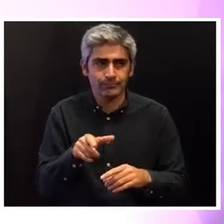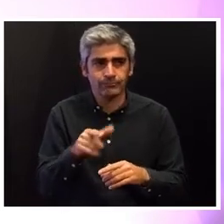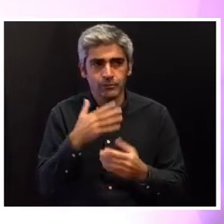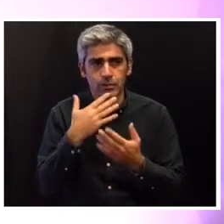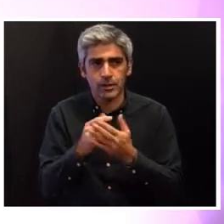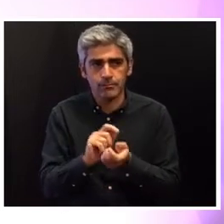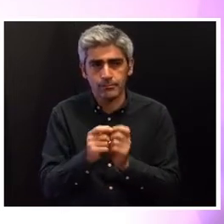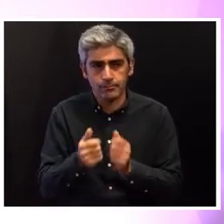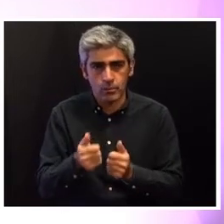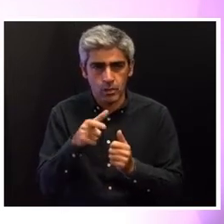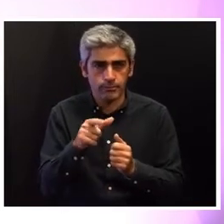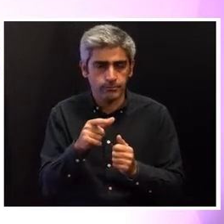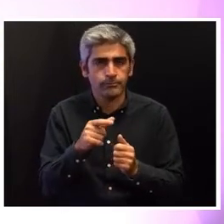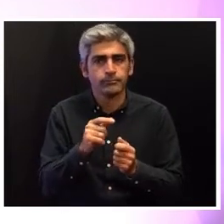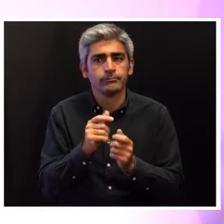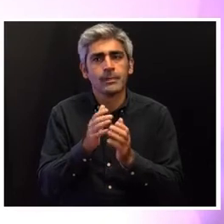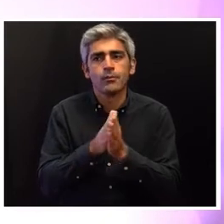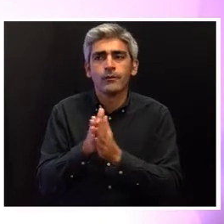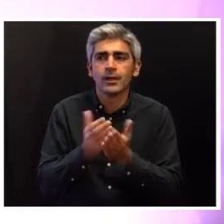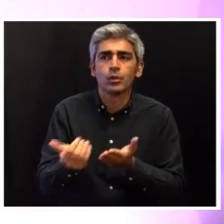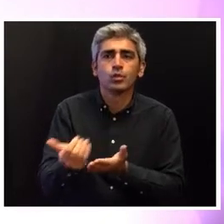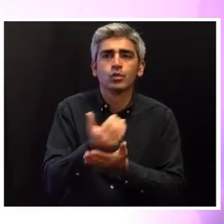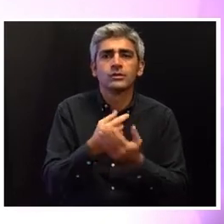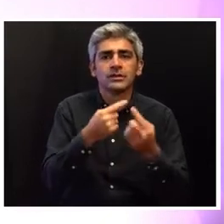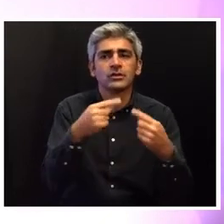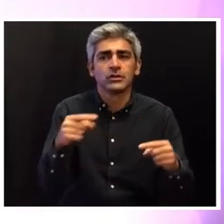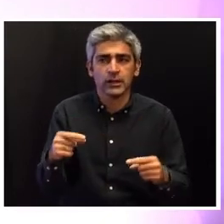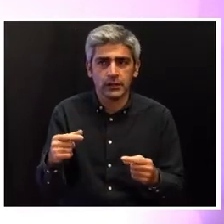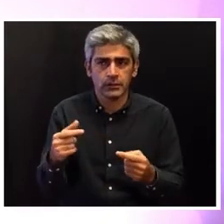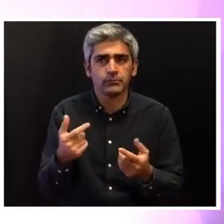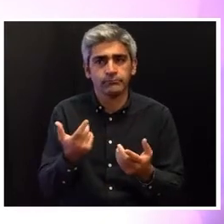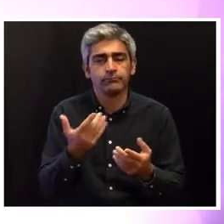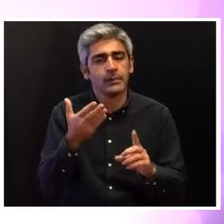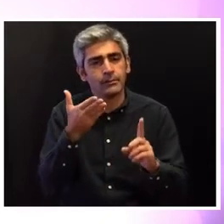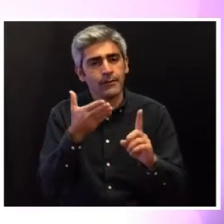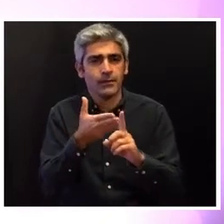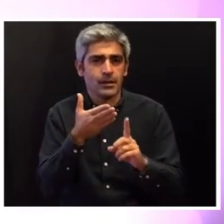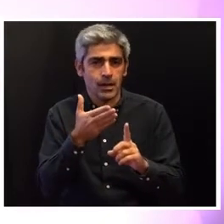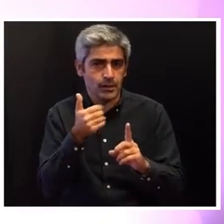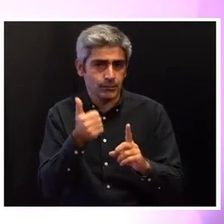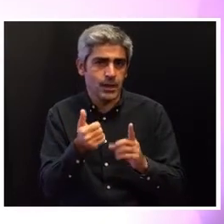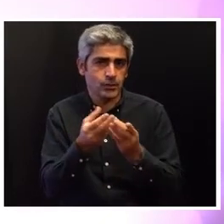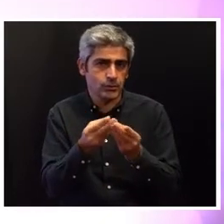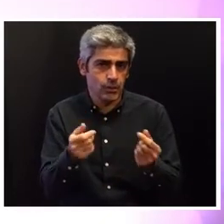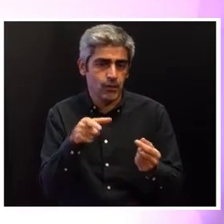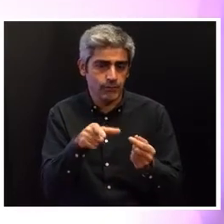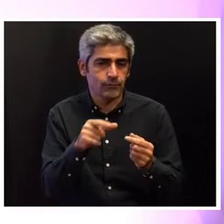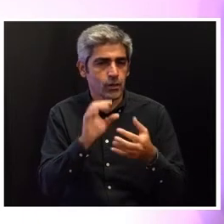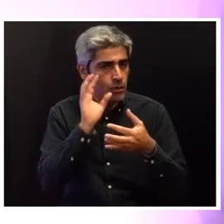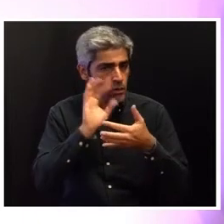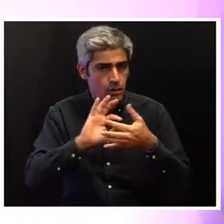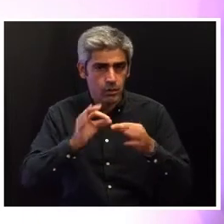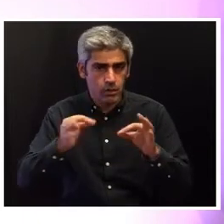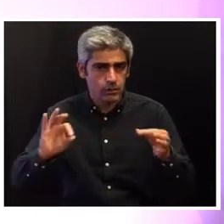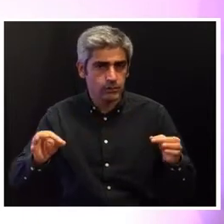adequado aproveitamento dos recursos existentes e da eficácia, da coerência e da